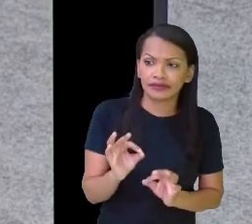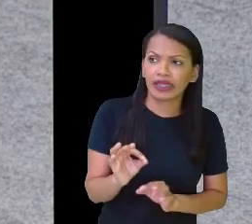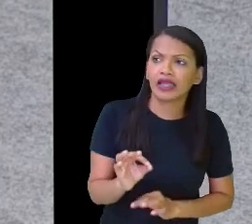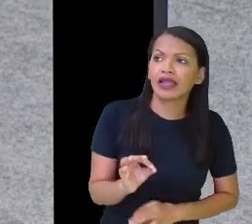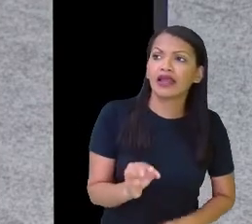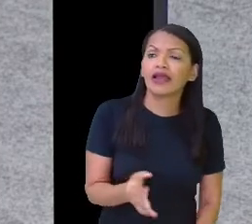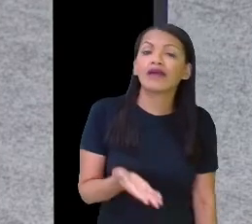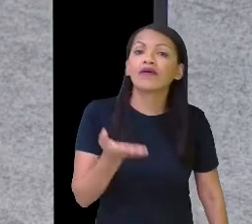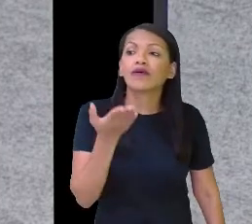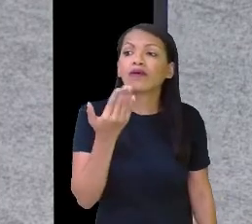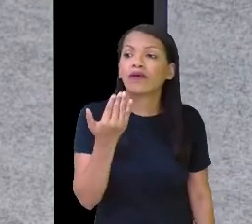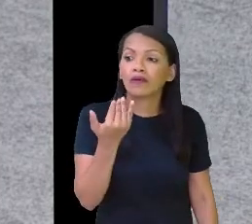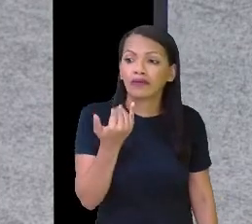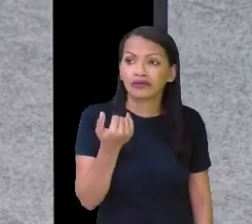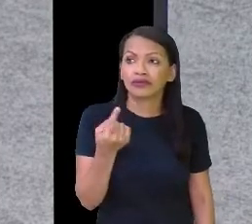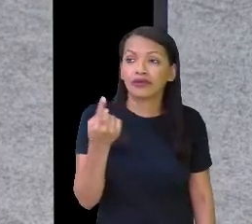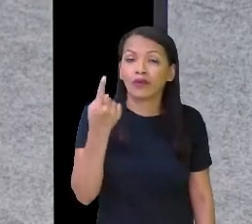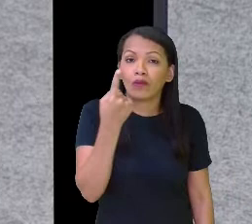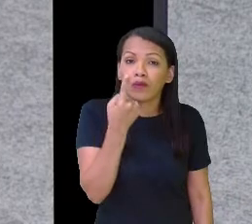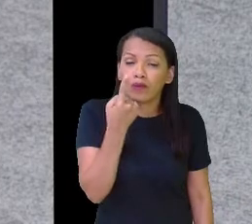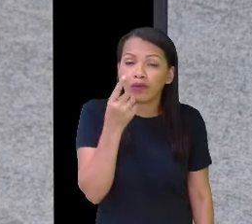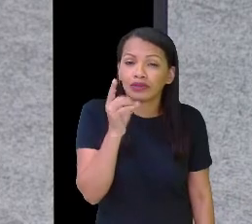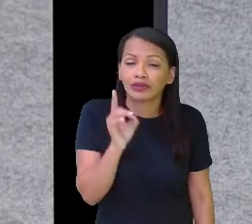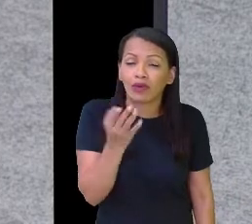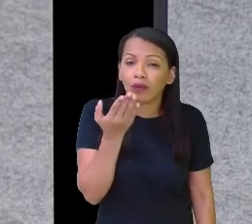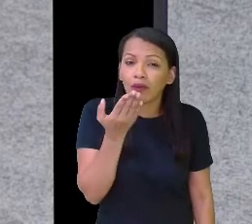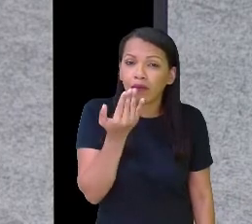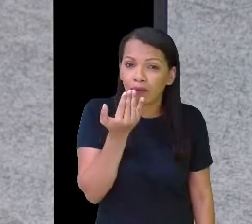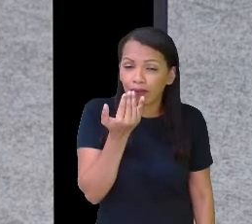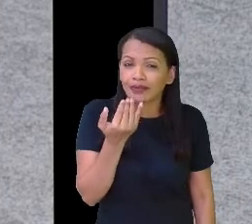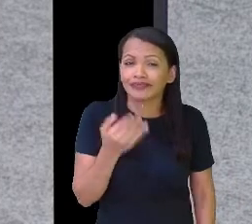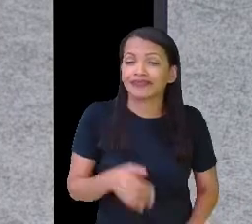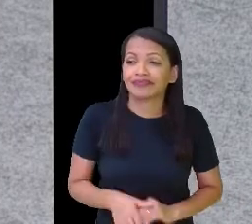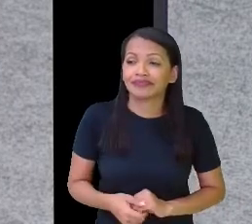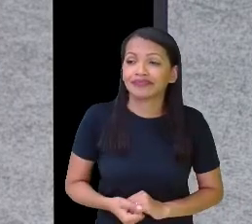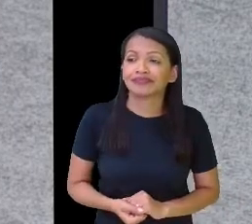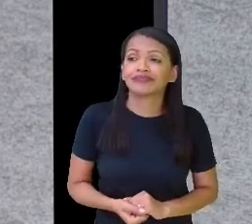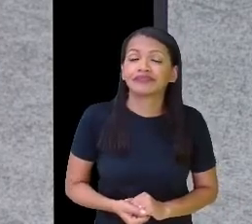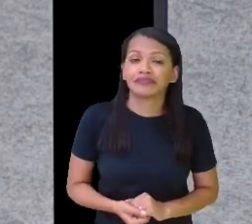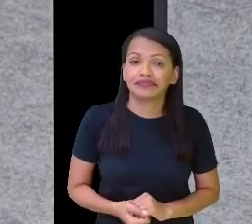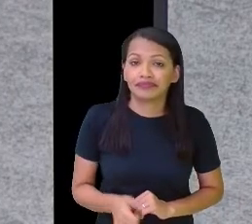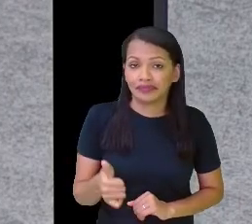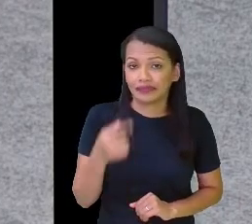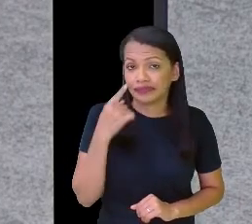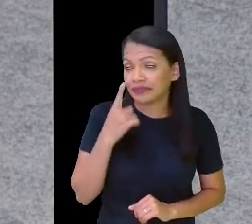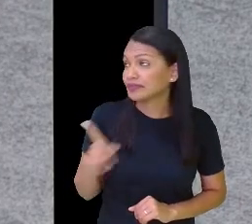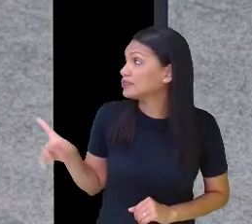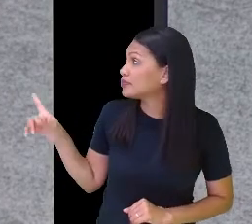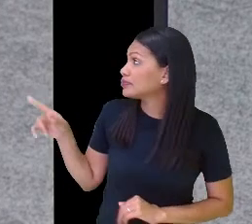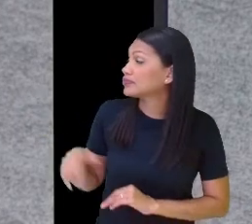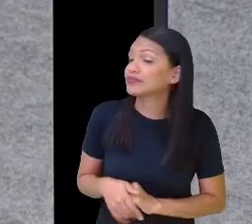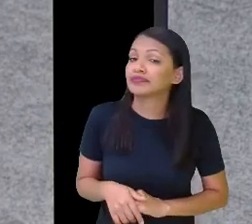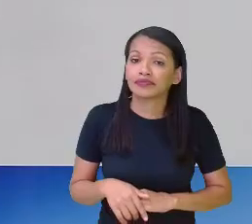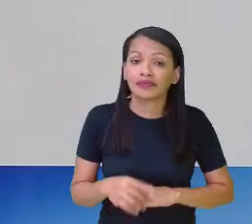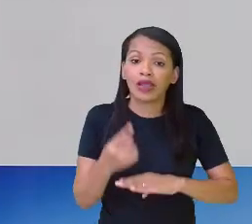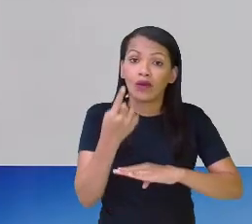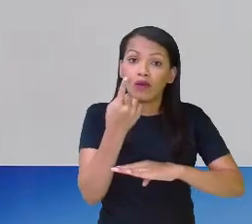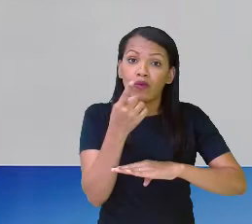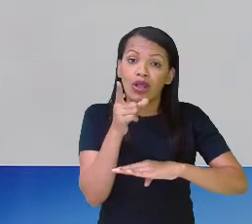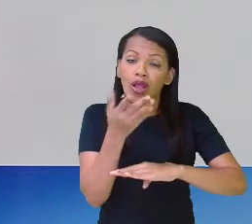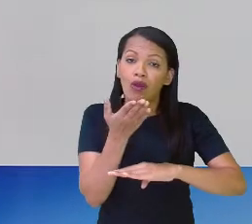comeu uma parte das três. Beleza? Já